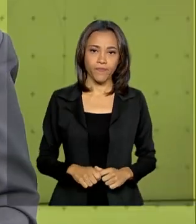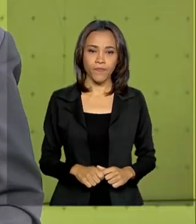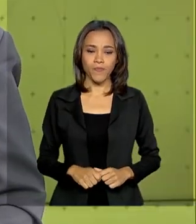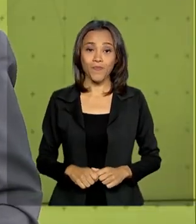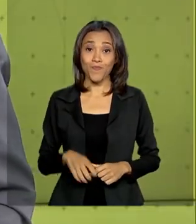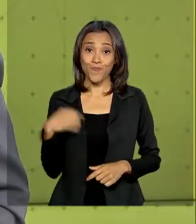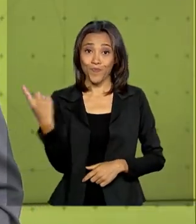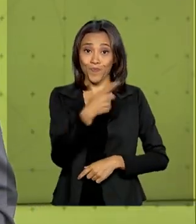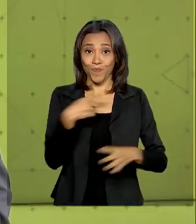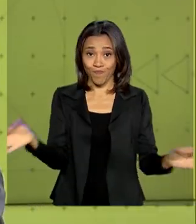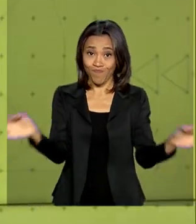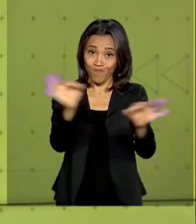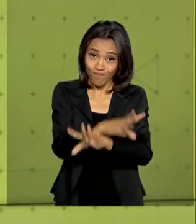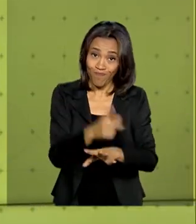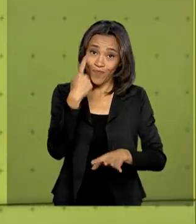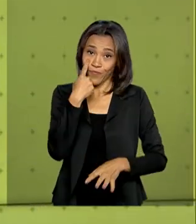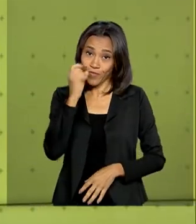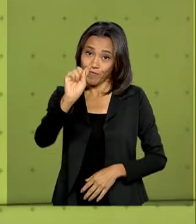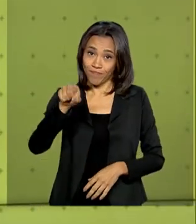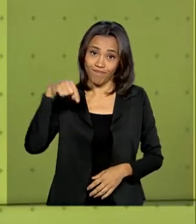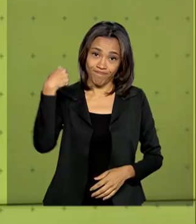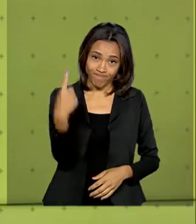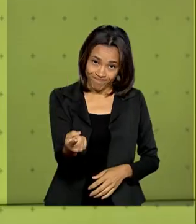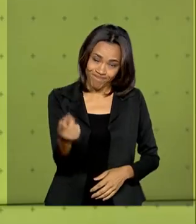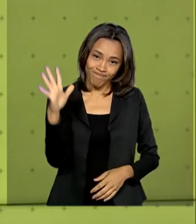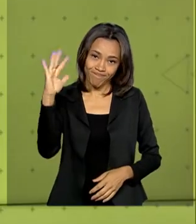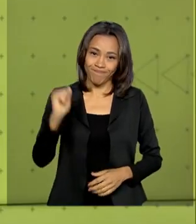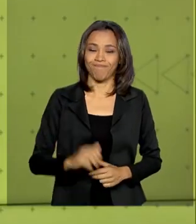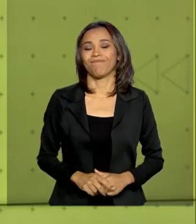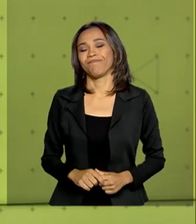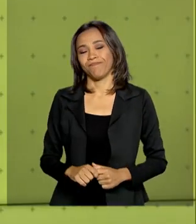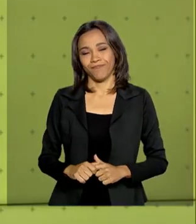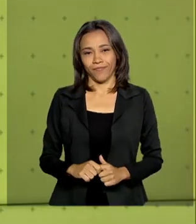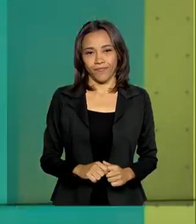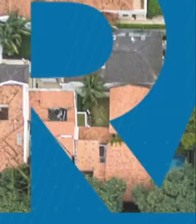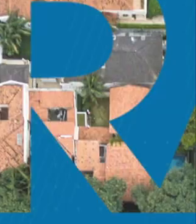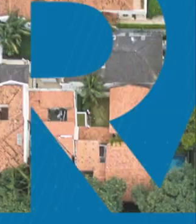A gente fica por aqui. Nos vemos então na próxima edição. Até lá. Tchau!